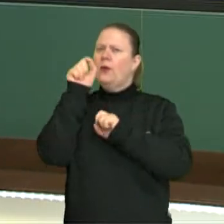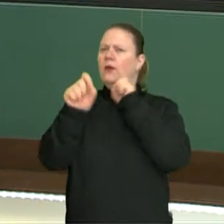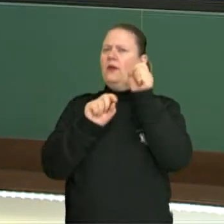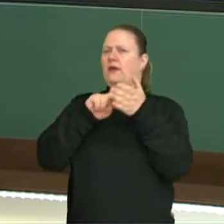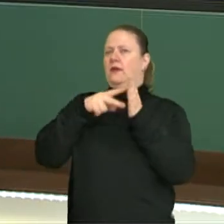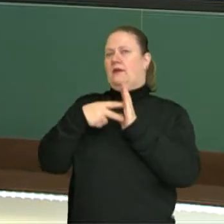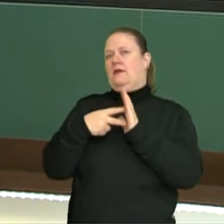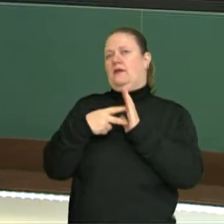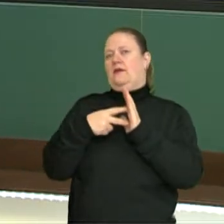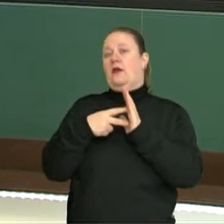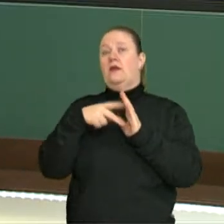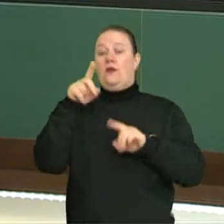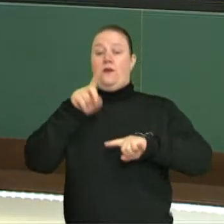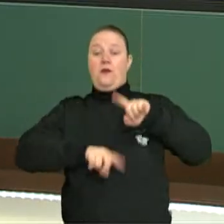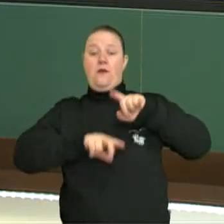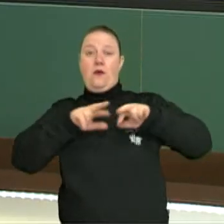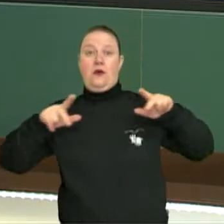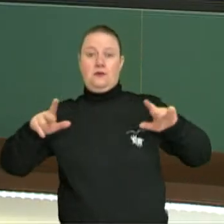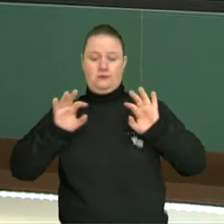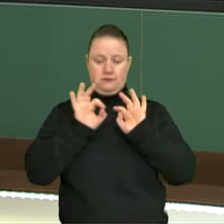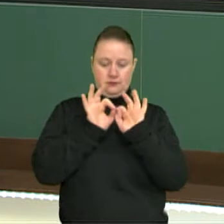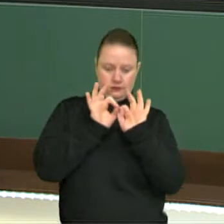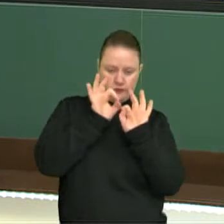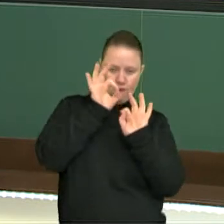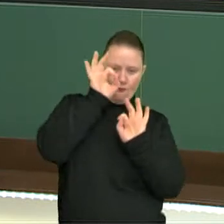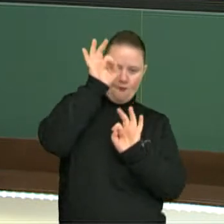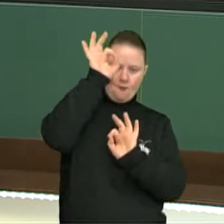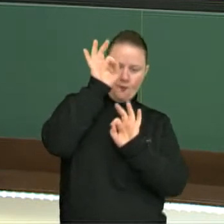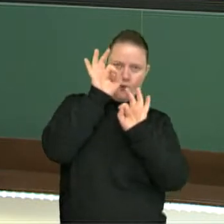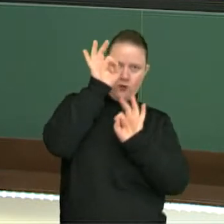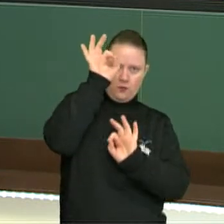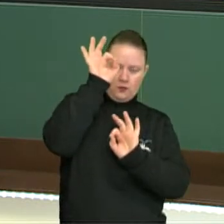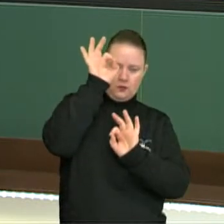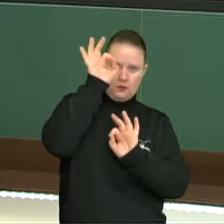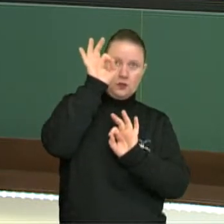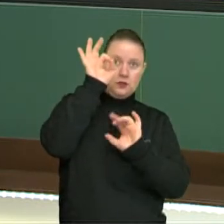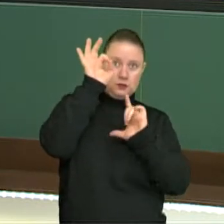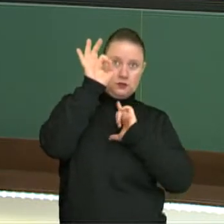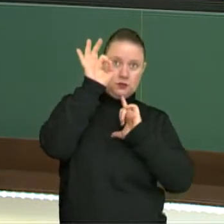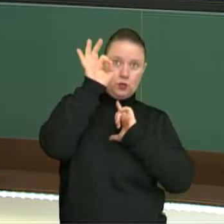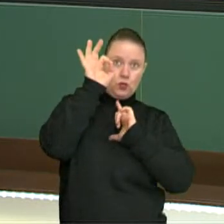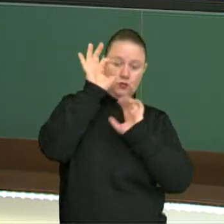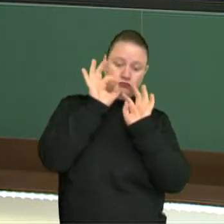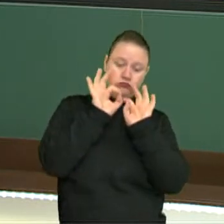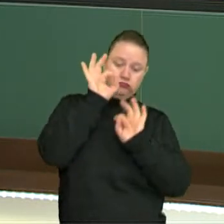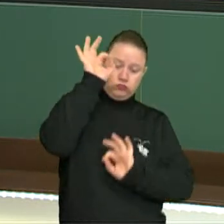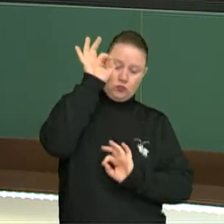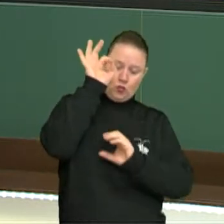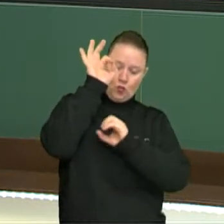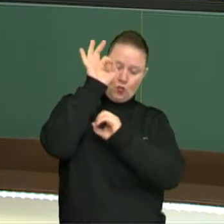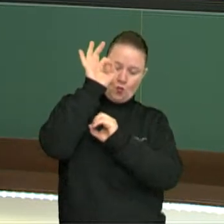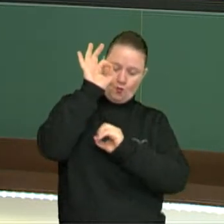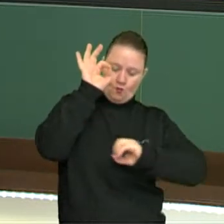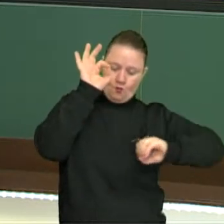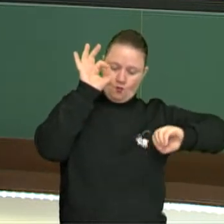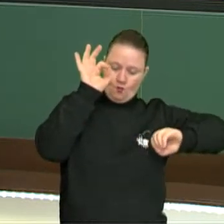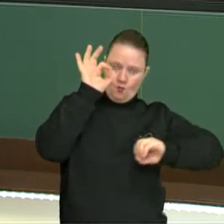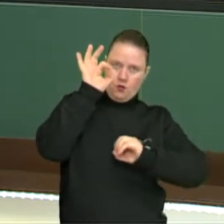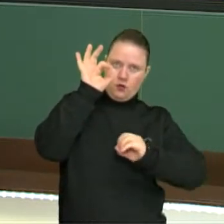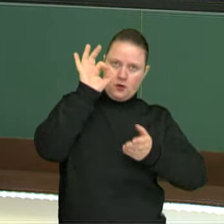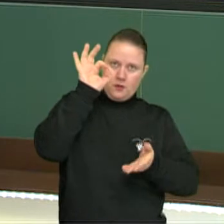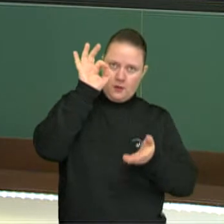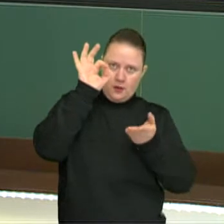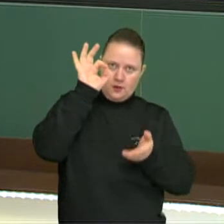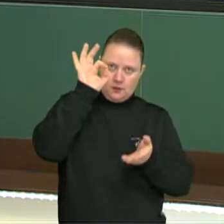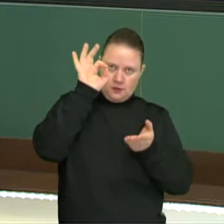que mais é que é elemento que tem um comprimento, certo? Que tem uma certa amplitude e que apresenta uma massa pendular. Vamos